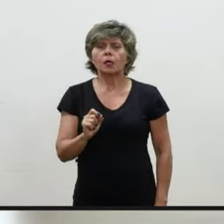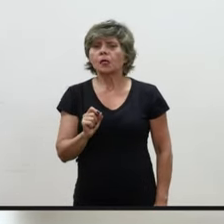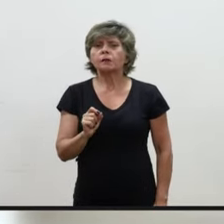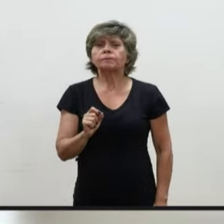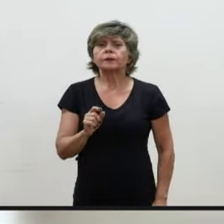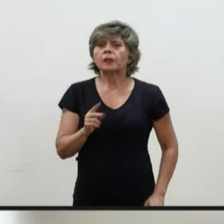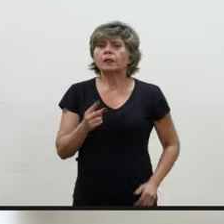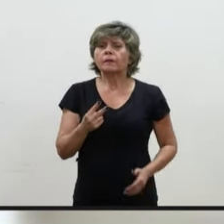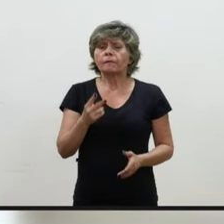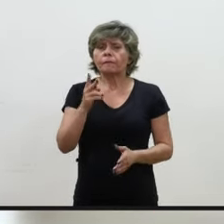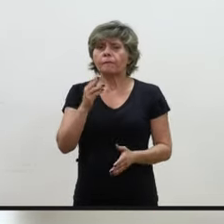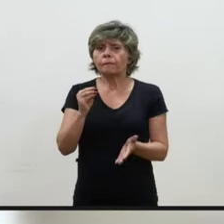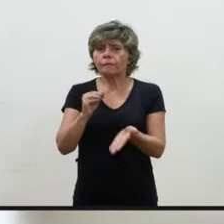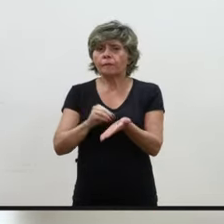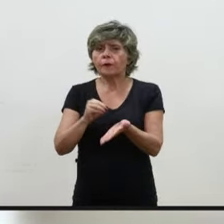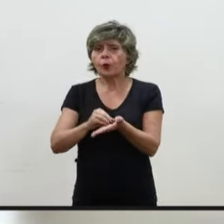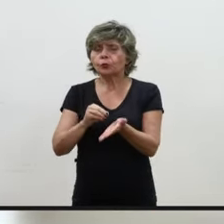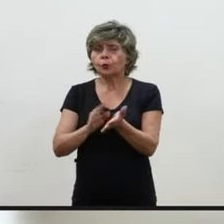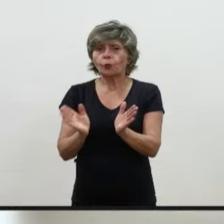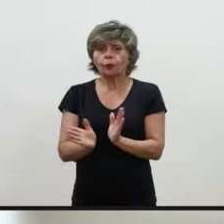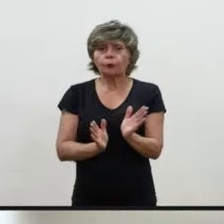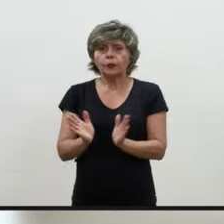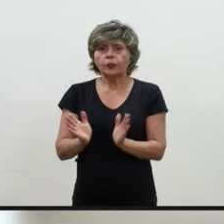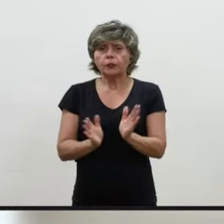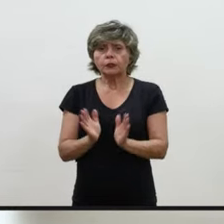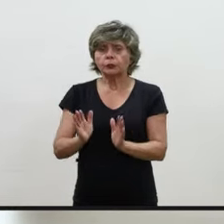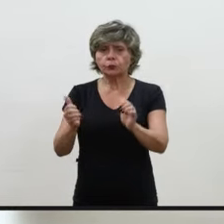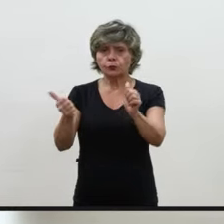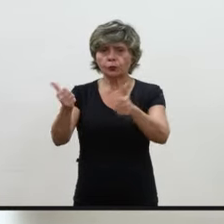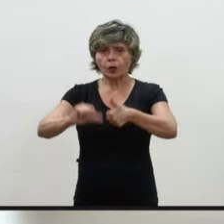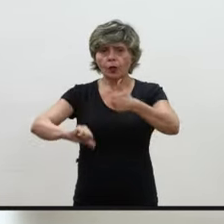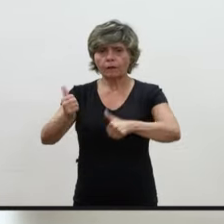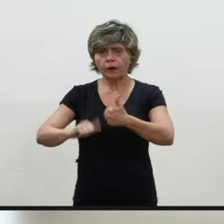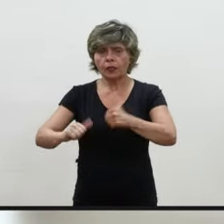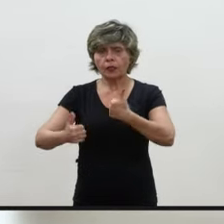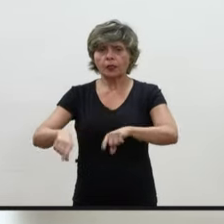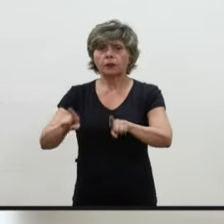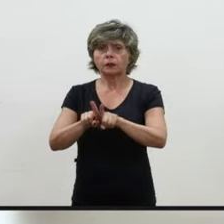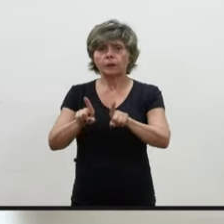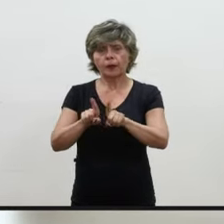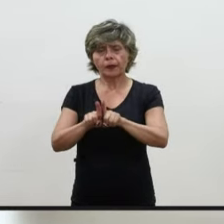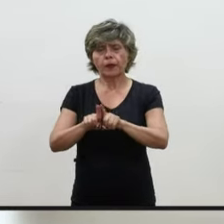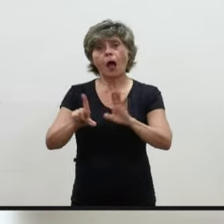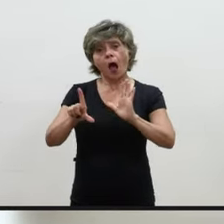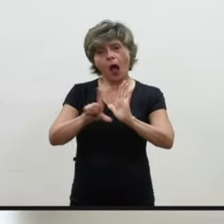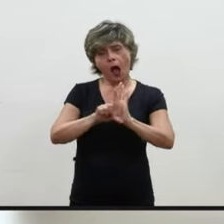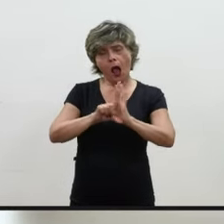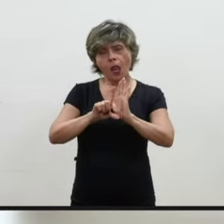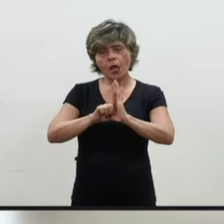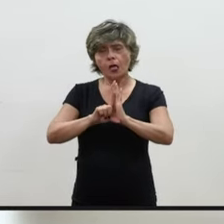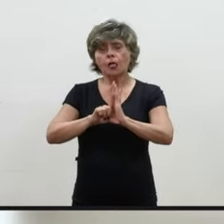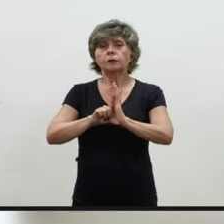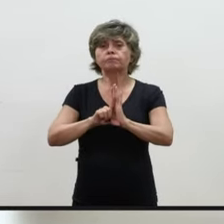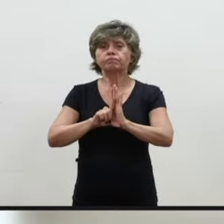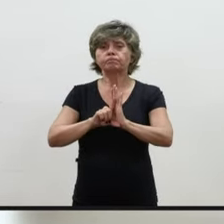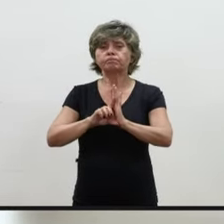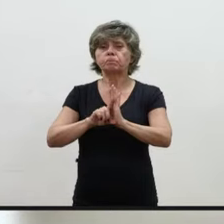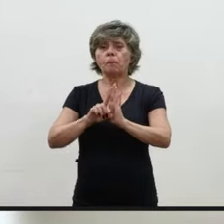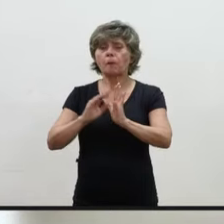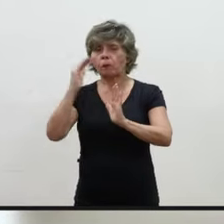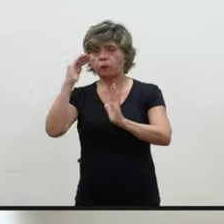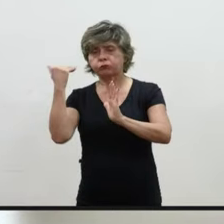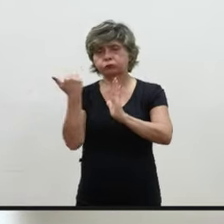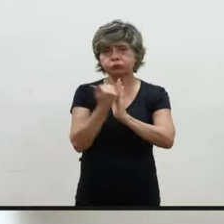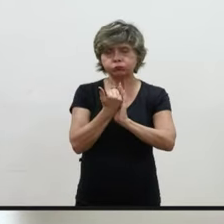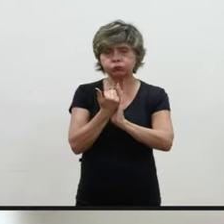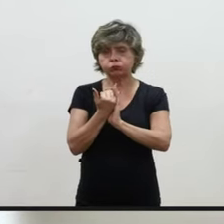período. A lei traz um percentual maior. Então, a SAP manifestou-se que pode